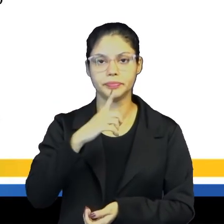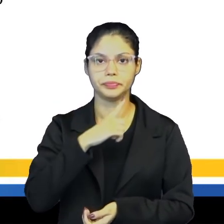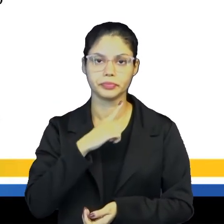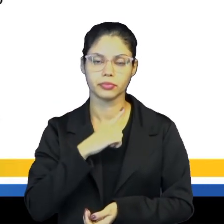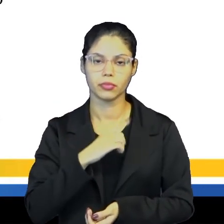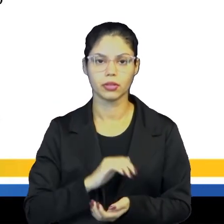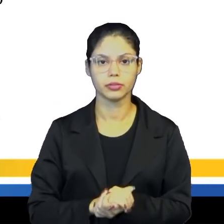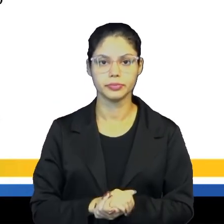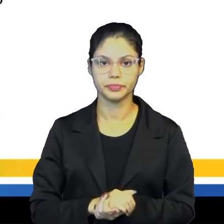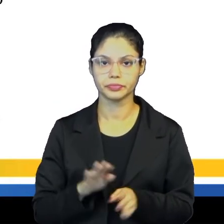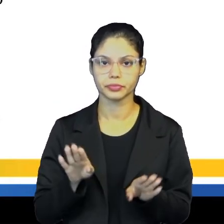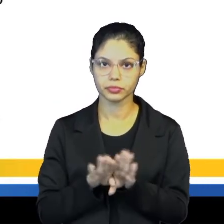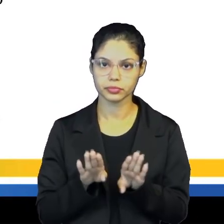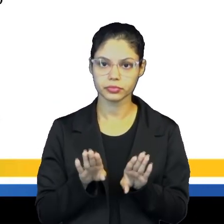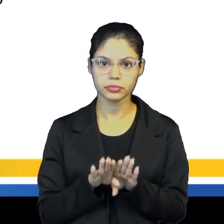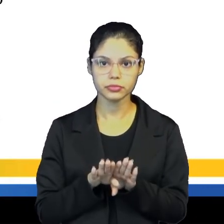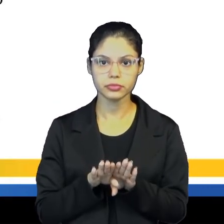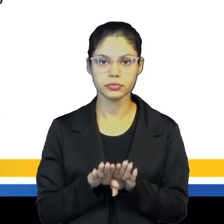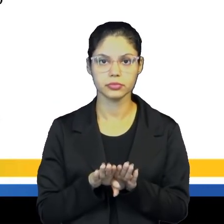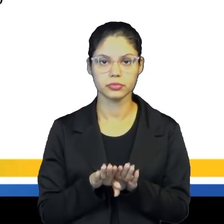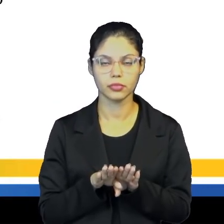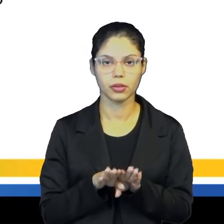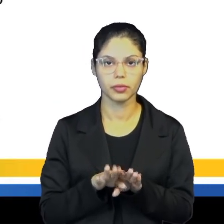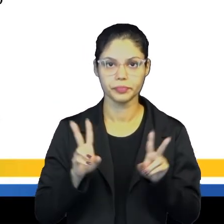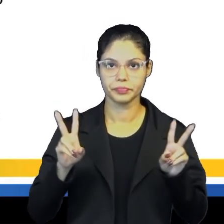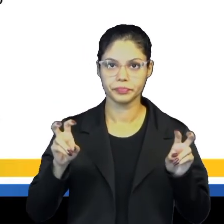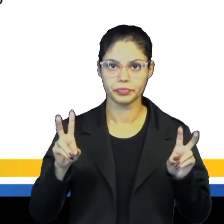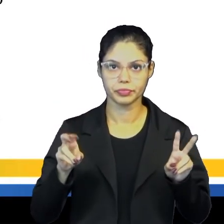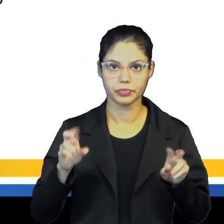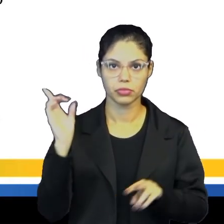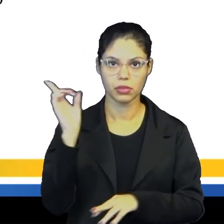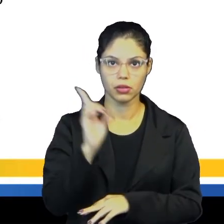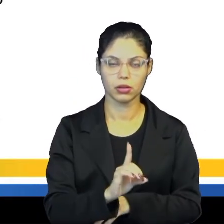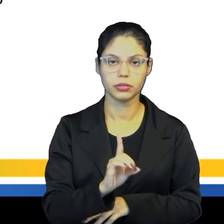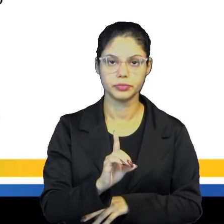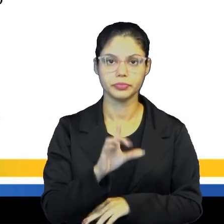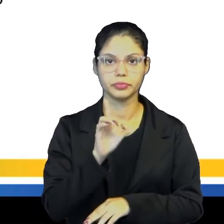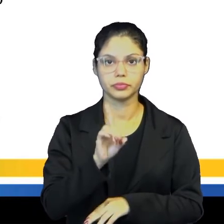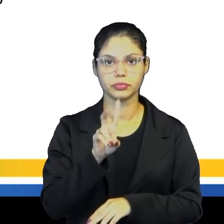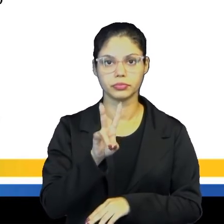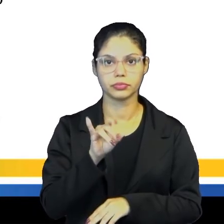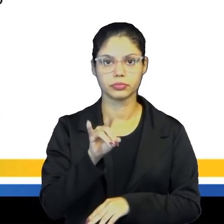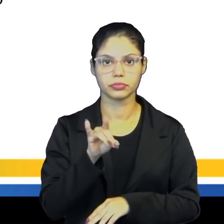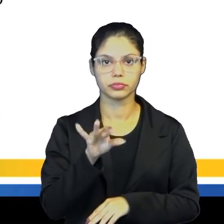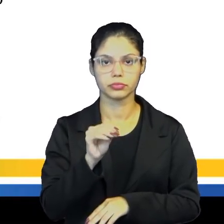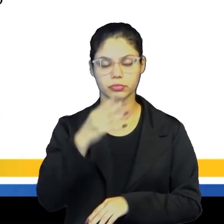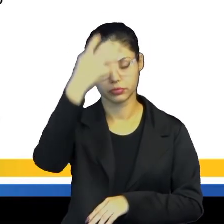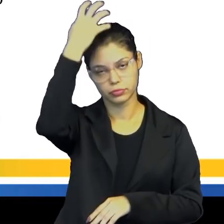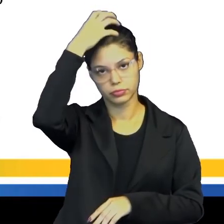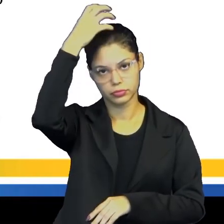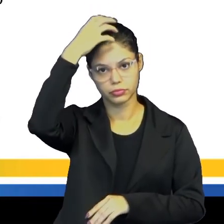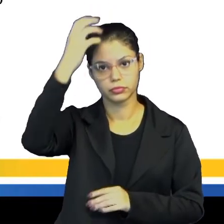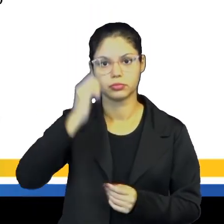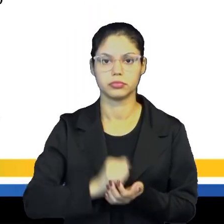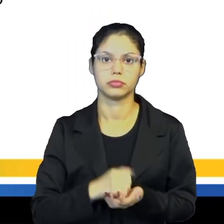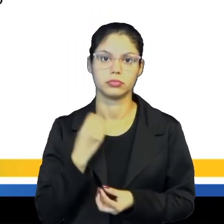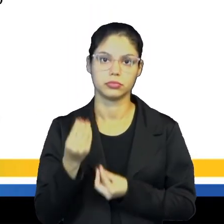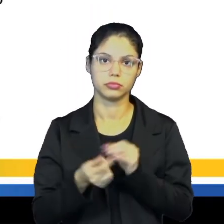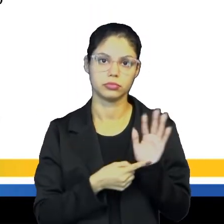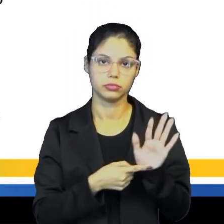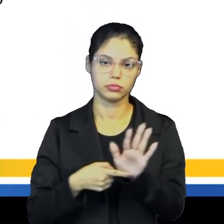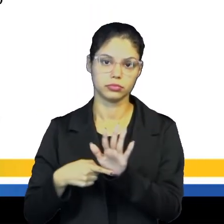tem aí o advento também da teoria do direito divino, onde o rei é colocado como